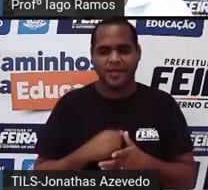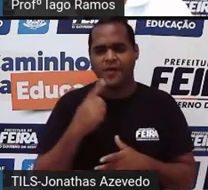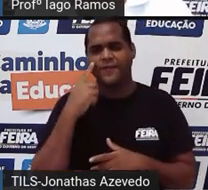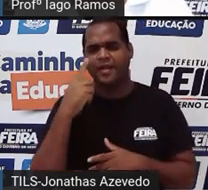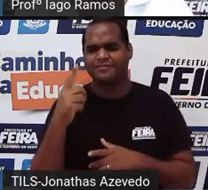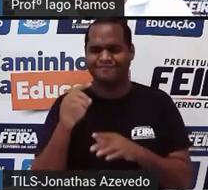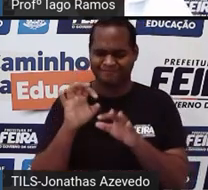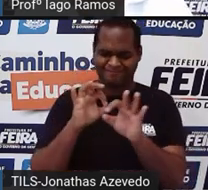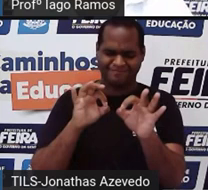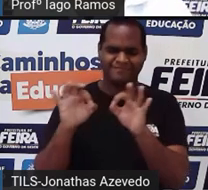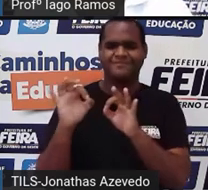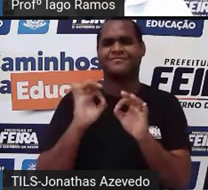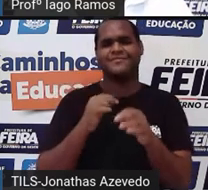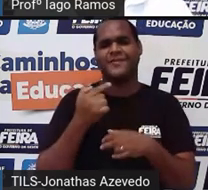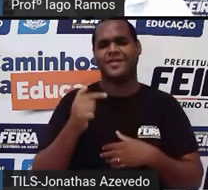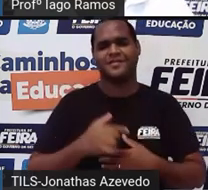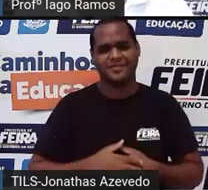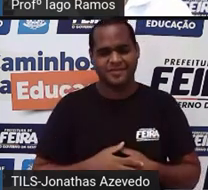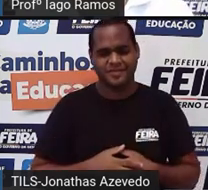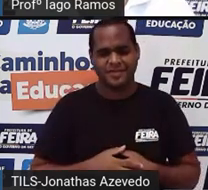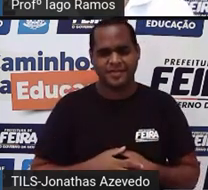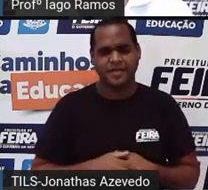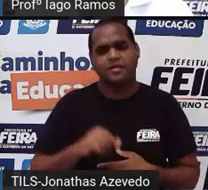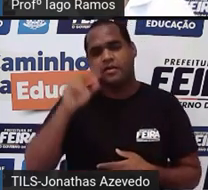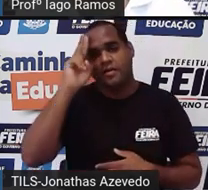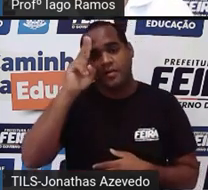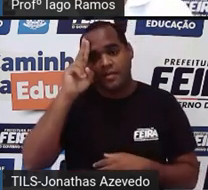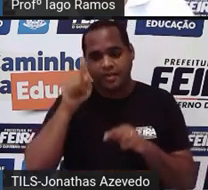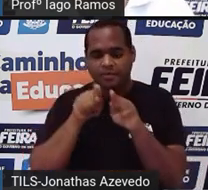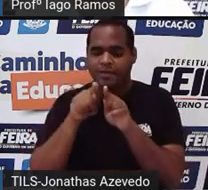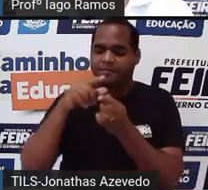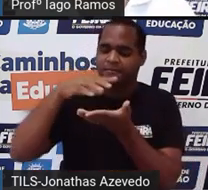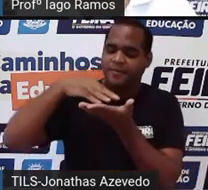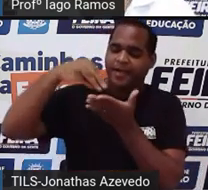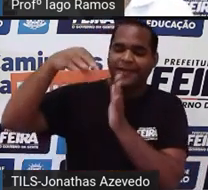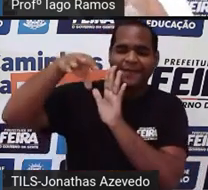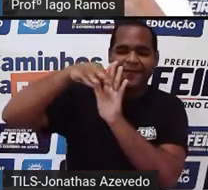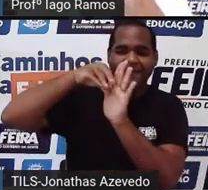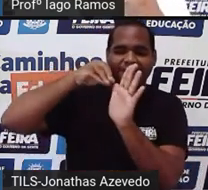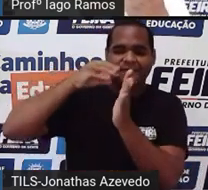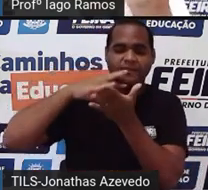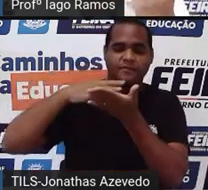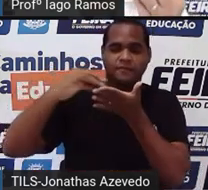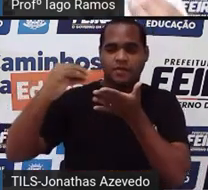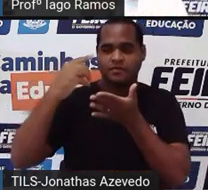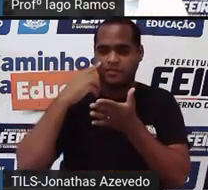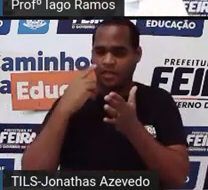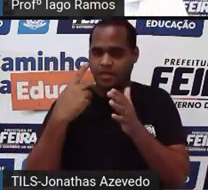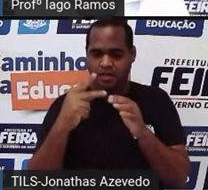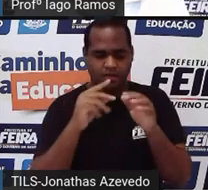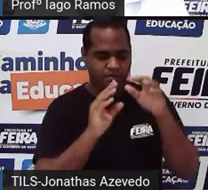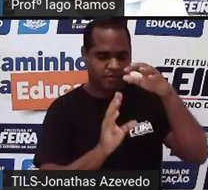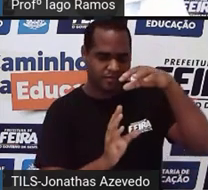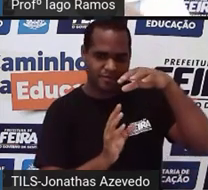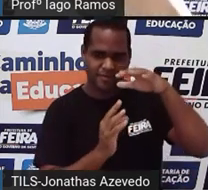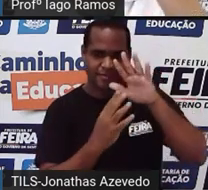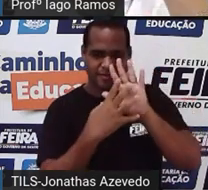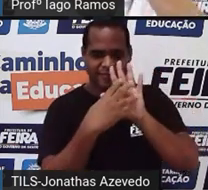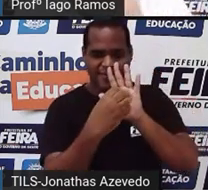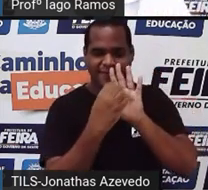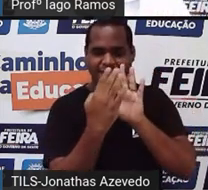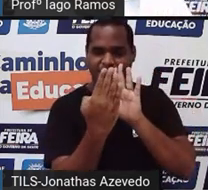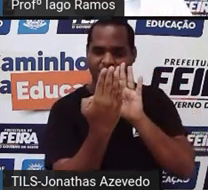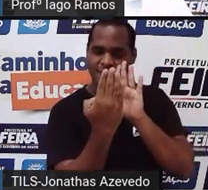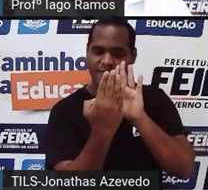e lembre-se também que é reflexão tá da forma como a figura se olha no espelho ela vê